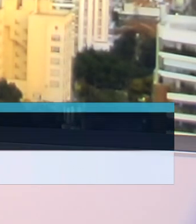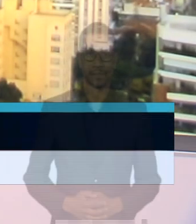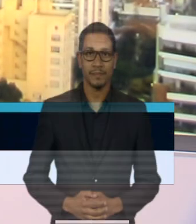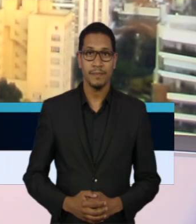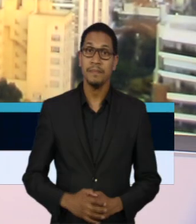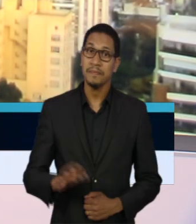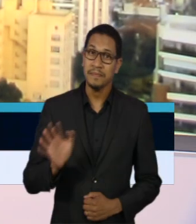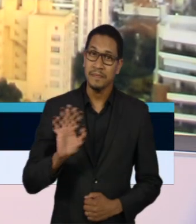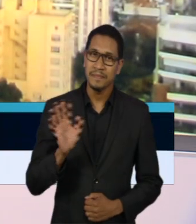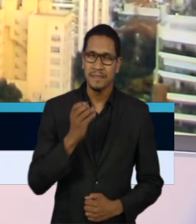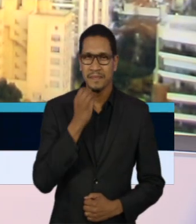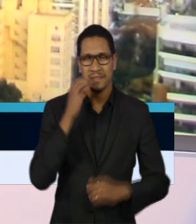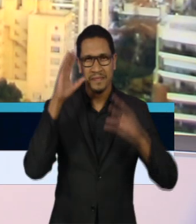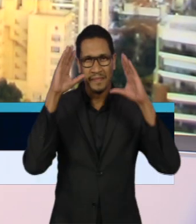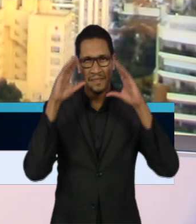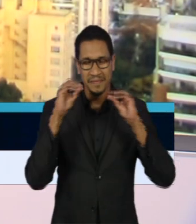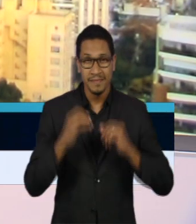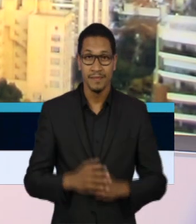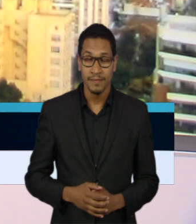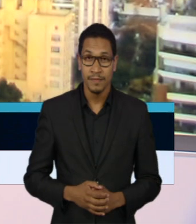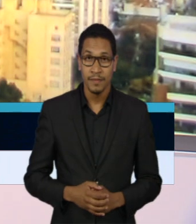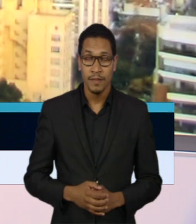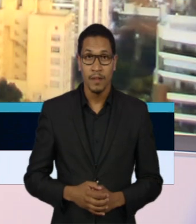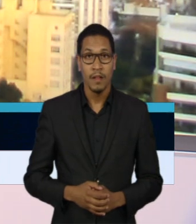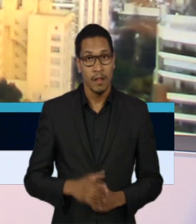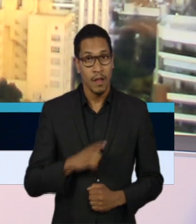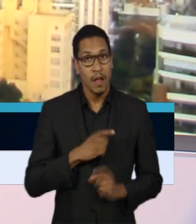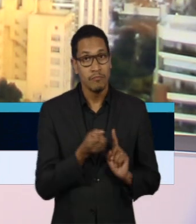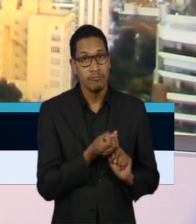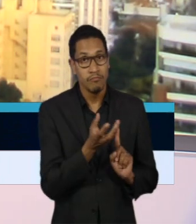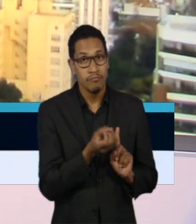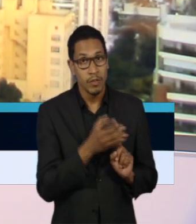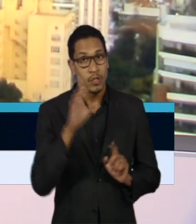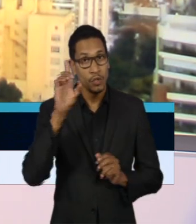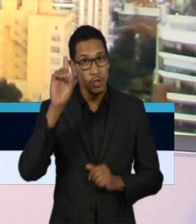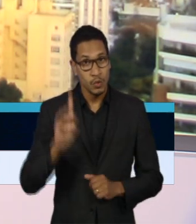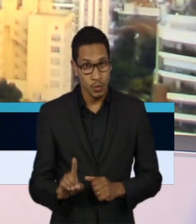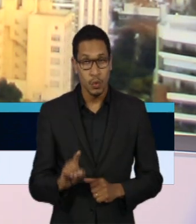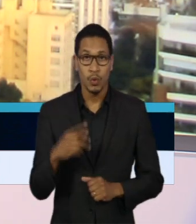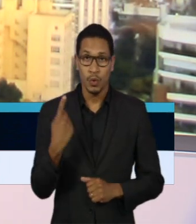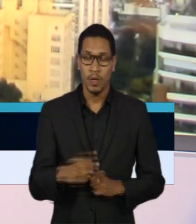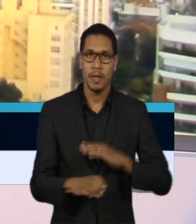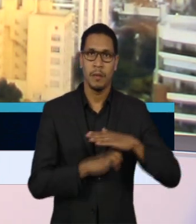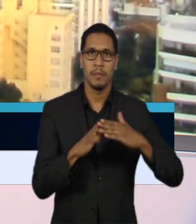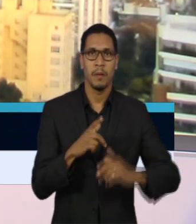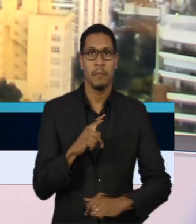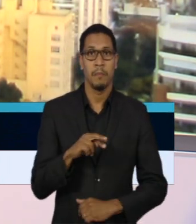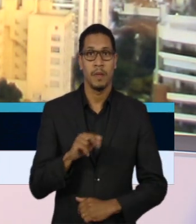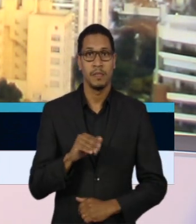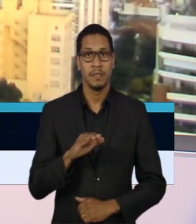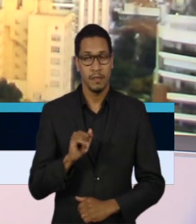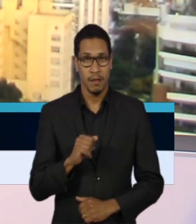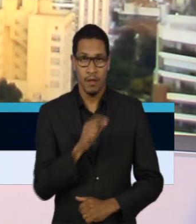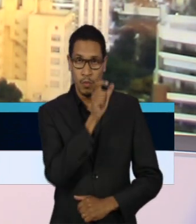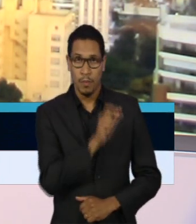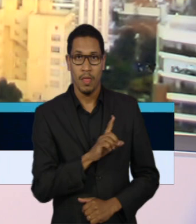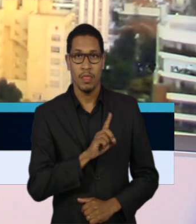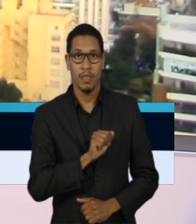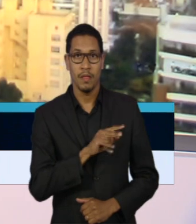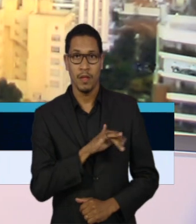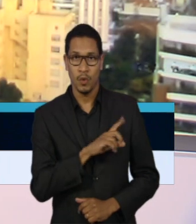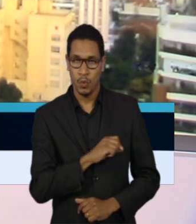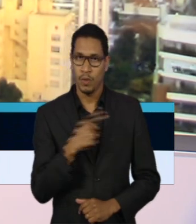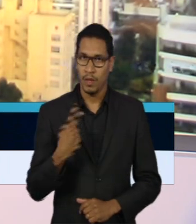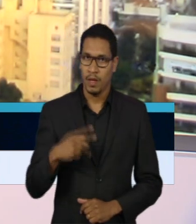Olá, boa noite. Continuamos a acompanhar o depoimento do diretor institucional da Precisa, Danilo Trento, a CPI da pandemia.